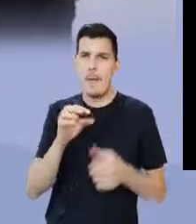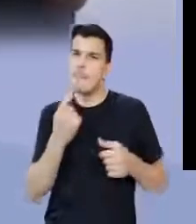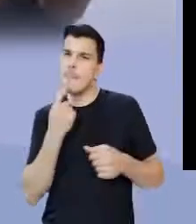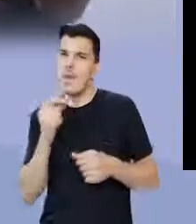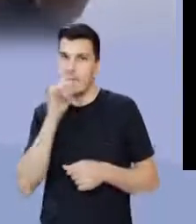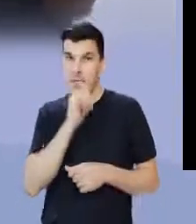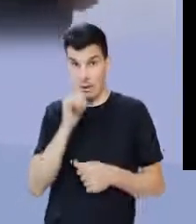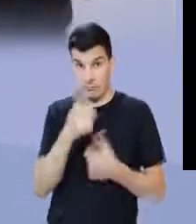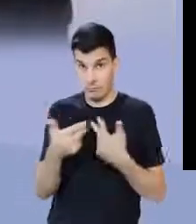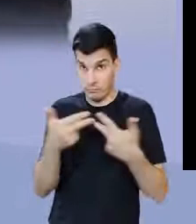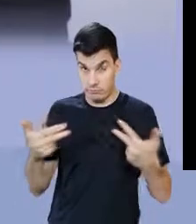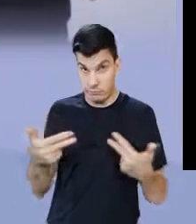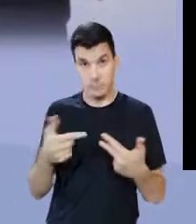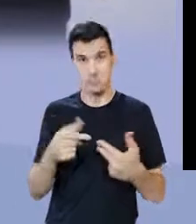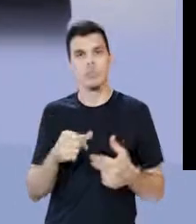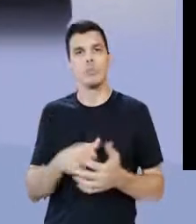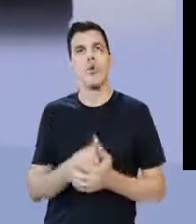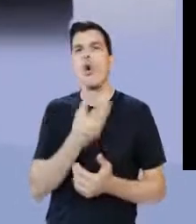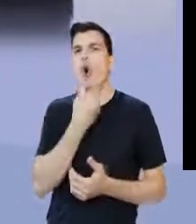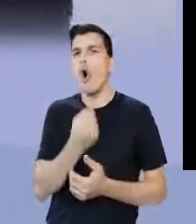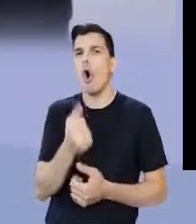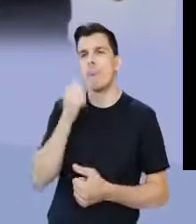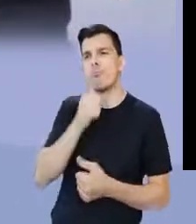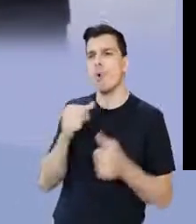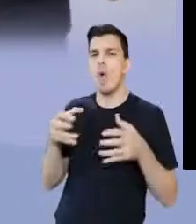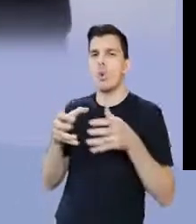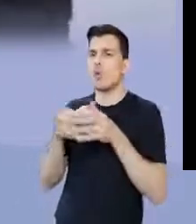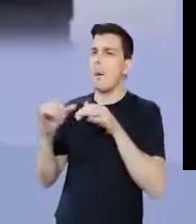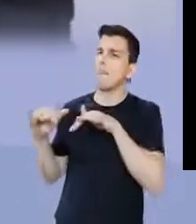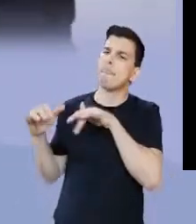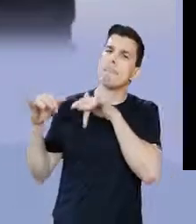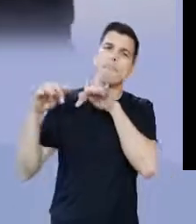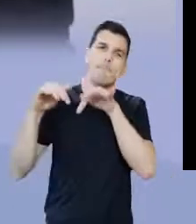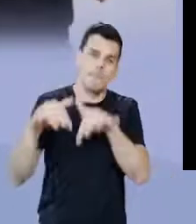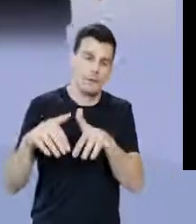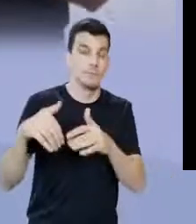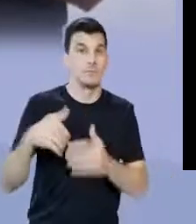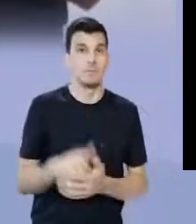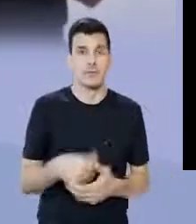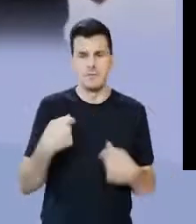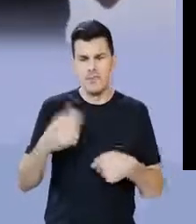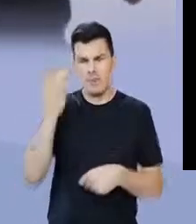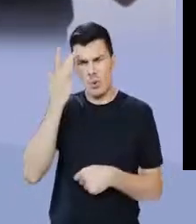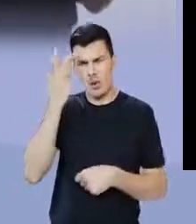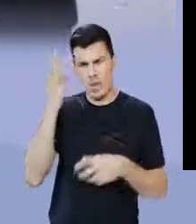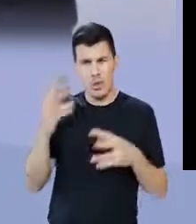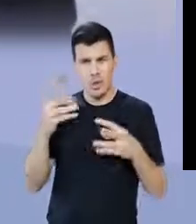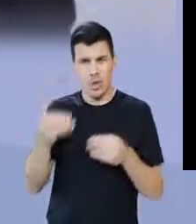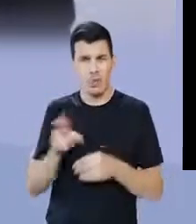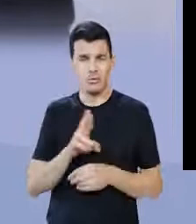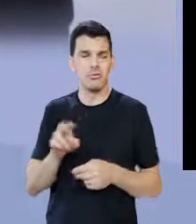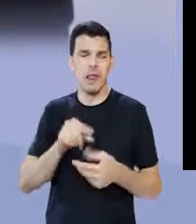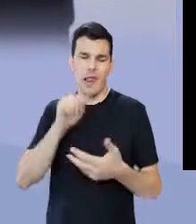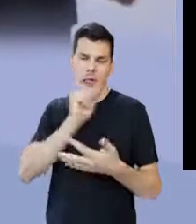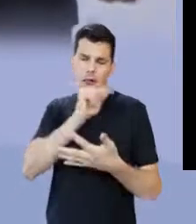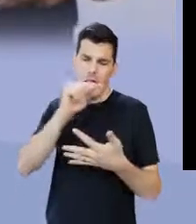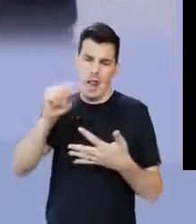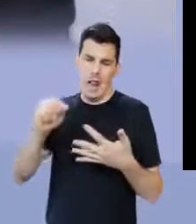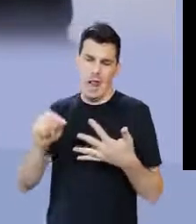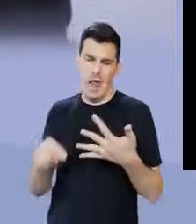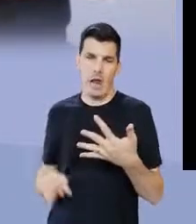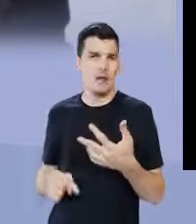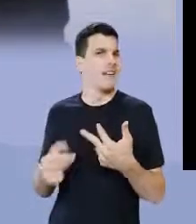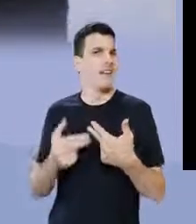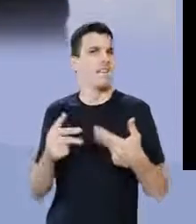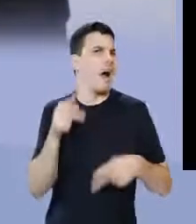Península Itálica, foram vários homens, várias mulheres, vários grupos, guerreiros ou não. Você não vai ficar decorando, mas eu tive sabinos,